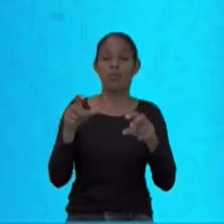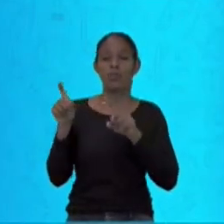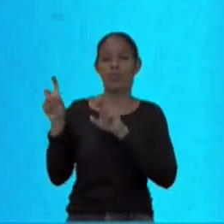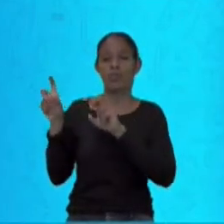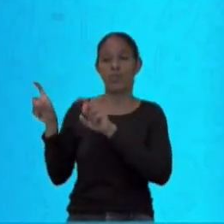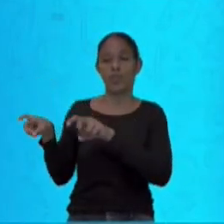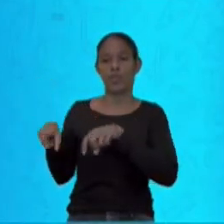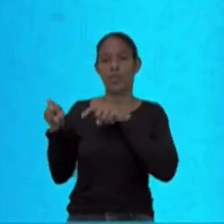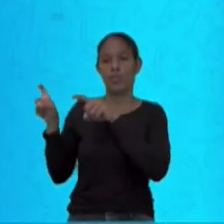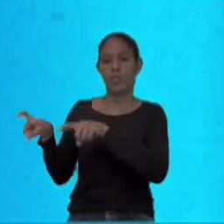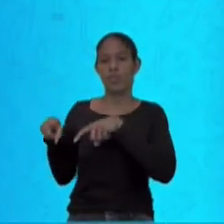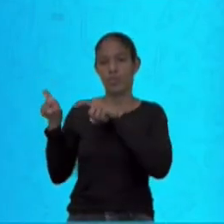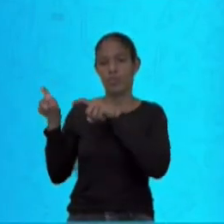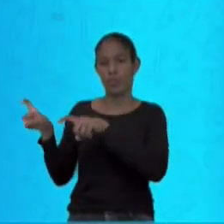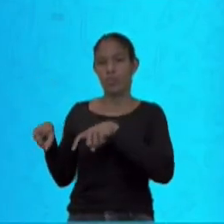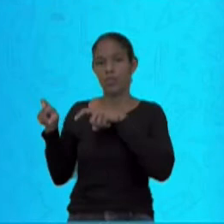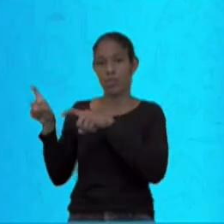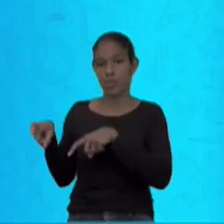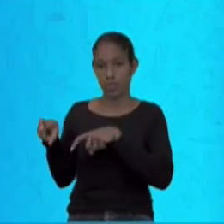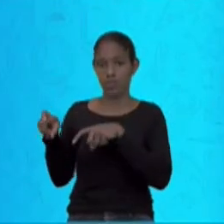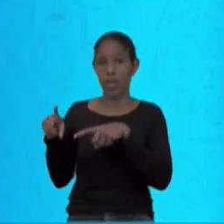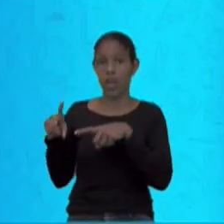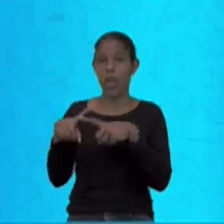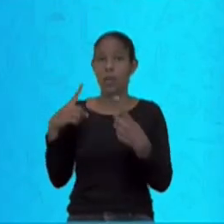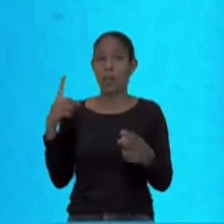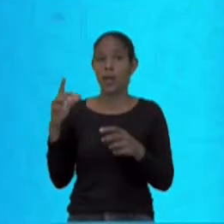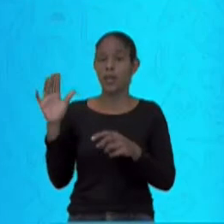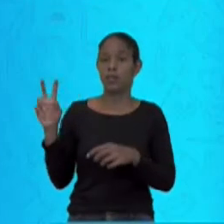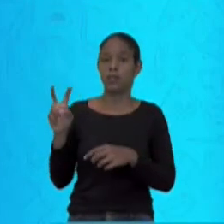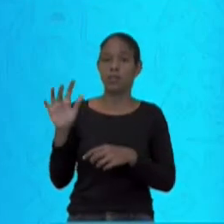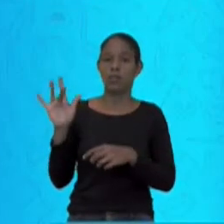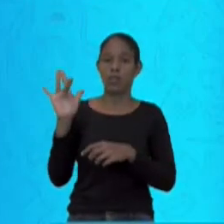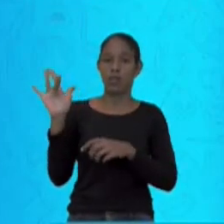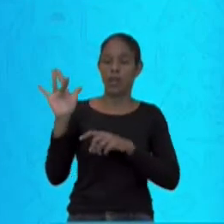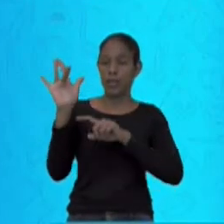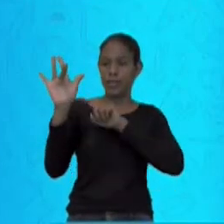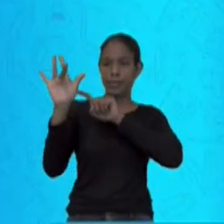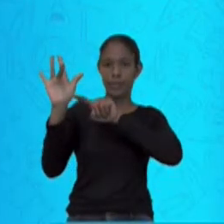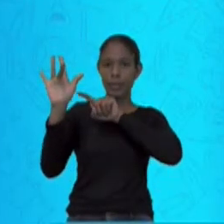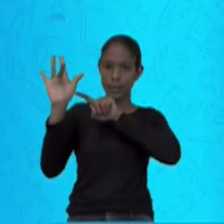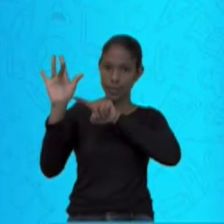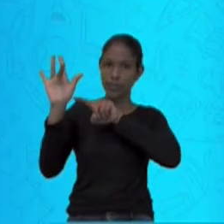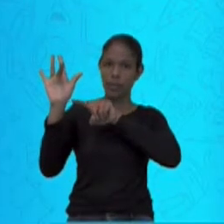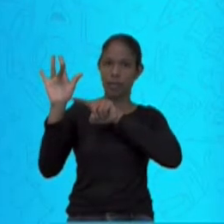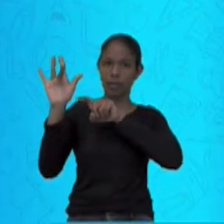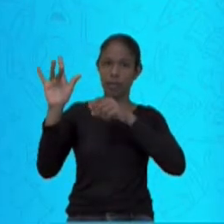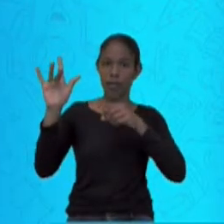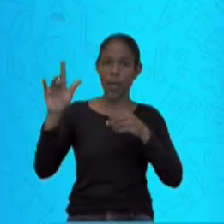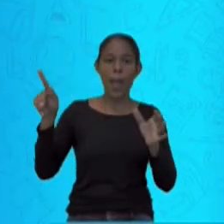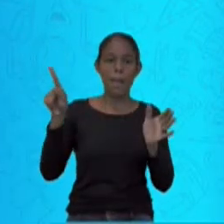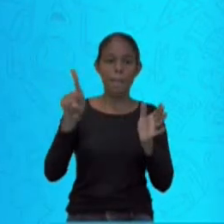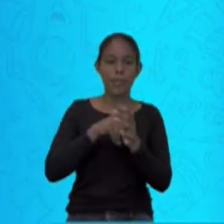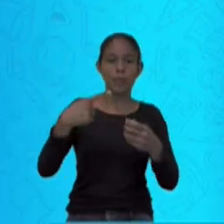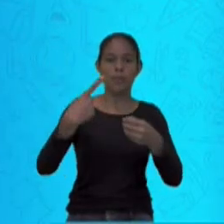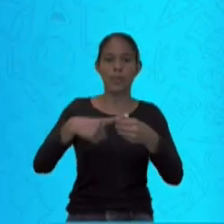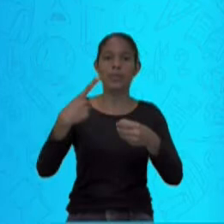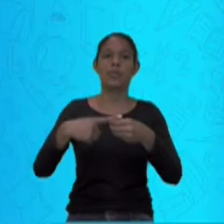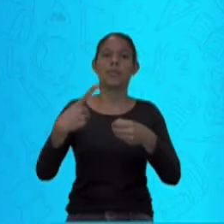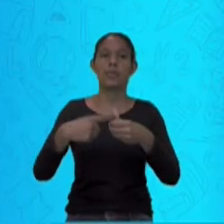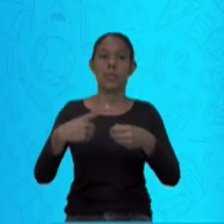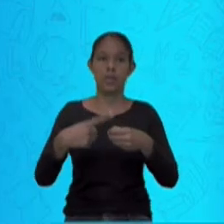encontrado na sua grande maioria na região urbana. A gente é teológico. Um vírus com RNA,